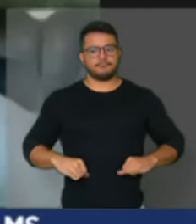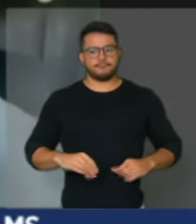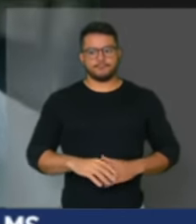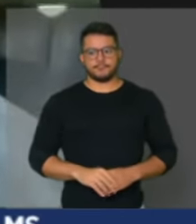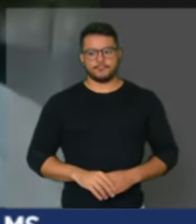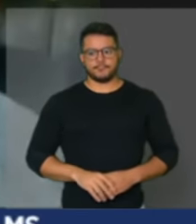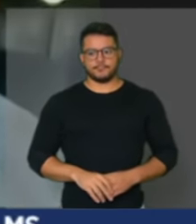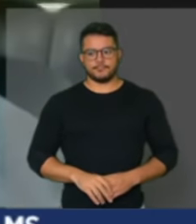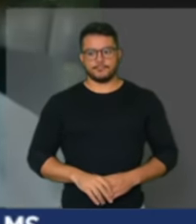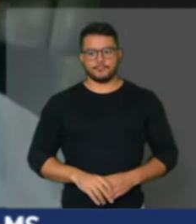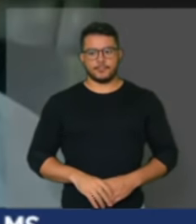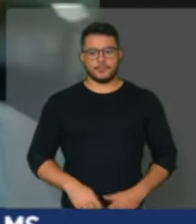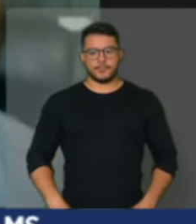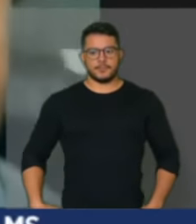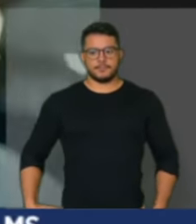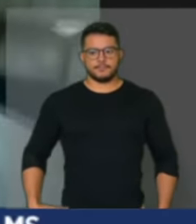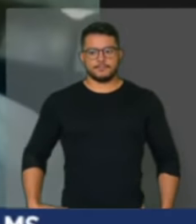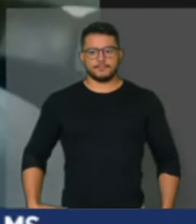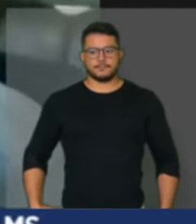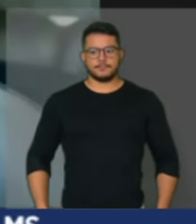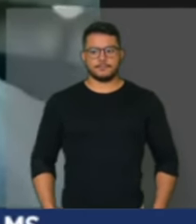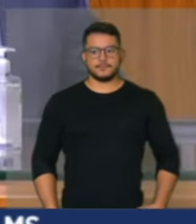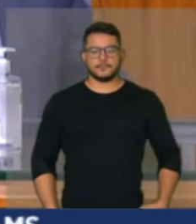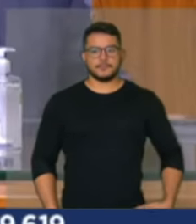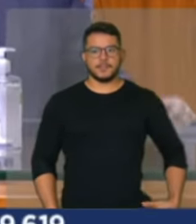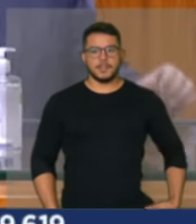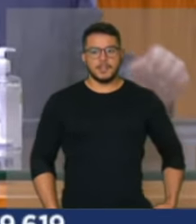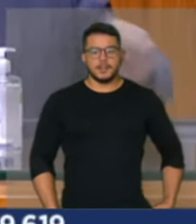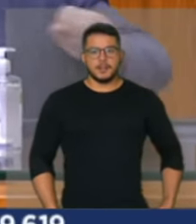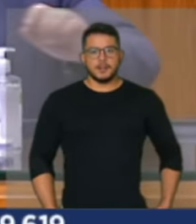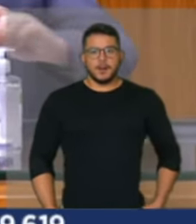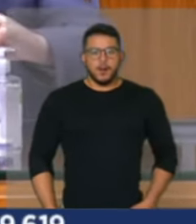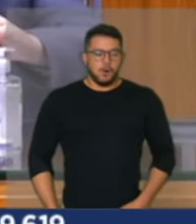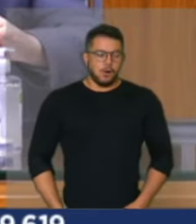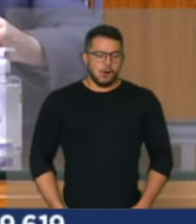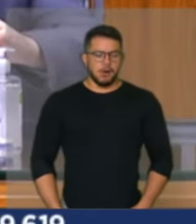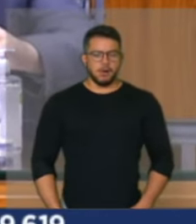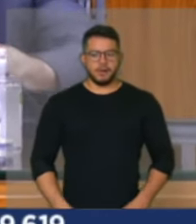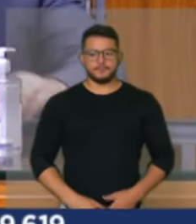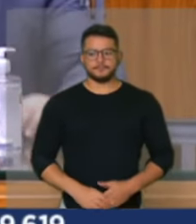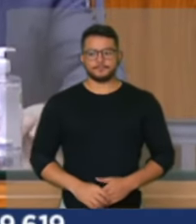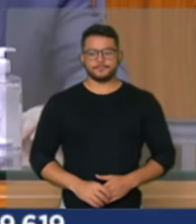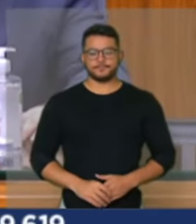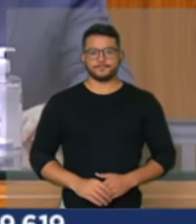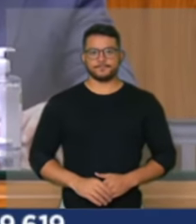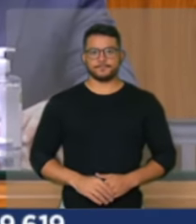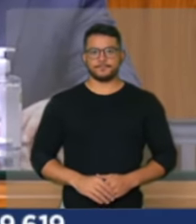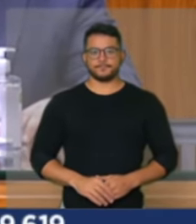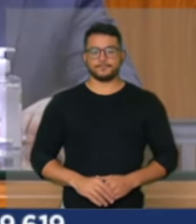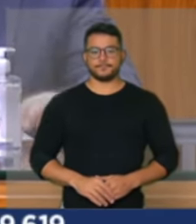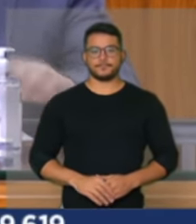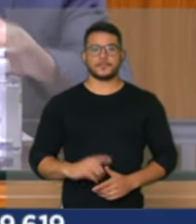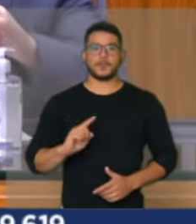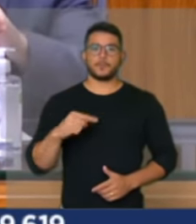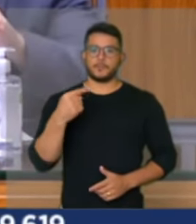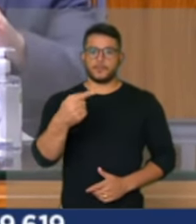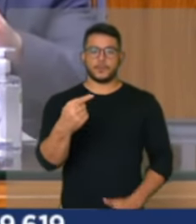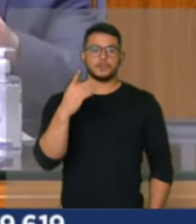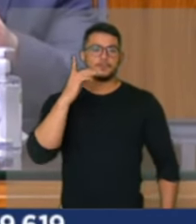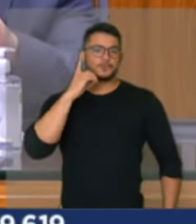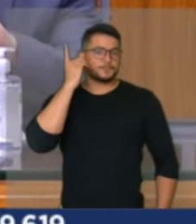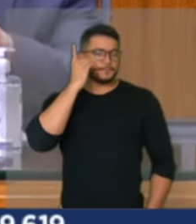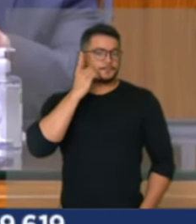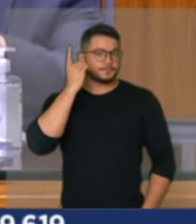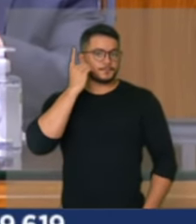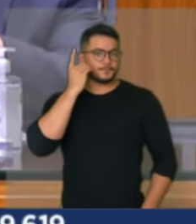também. Muito obrigado. Muito obrigado ao nobre deputado Fábio Tradi. Próximo orador inscrito pelo